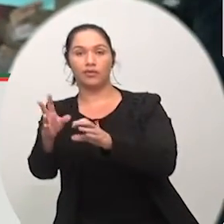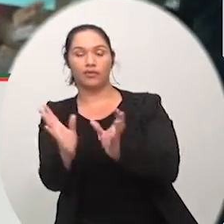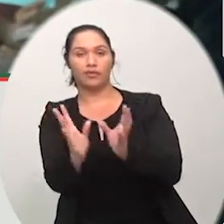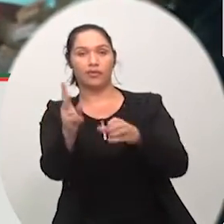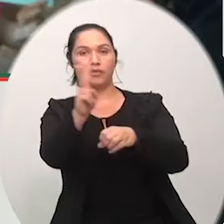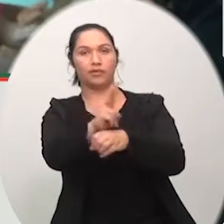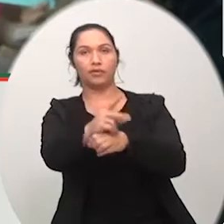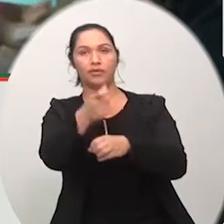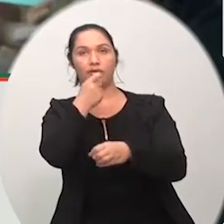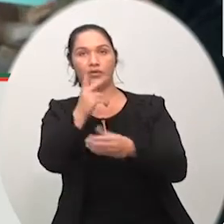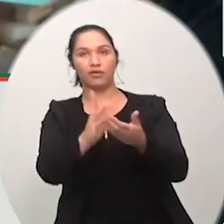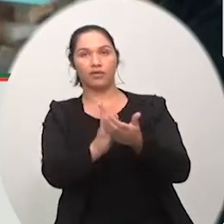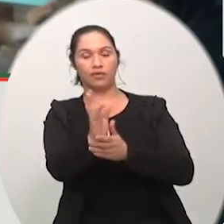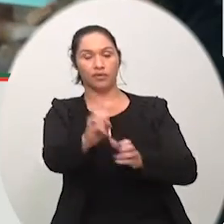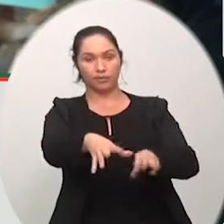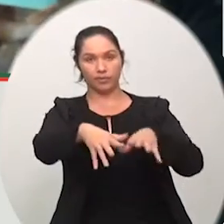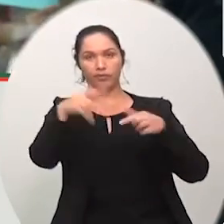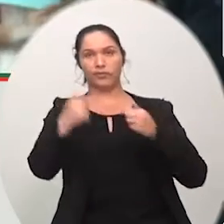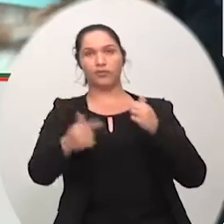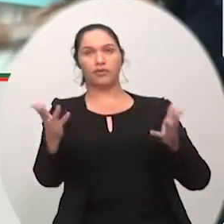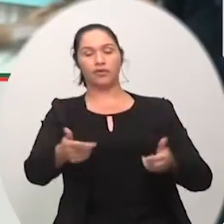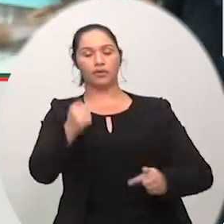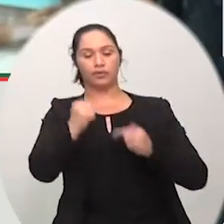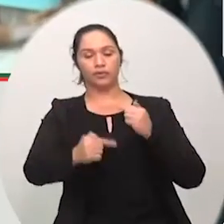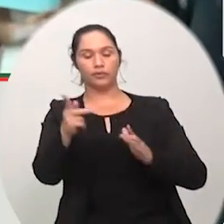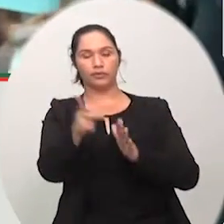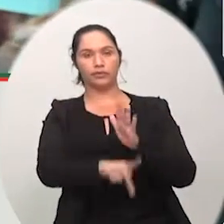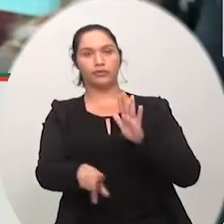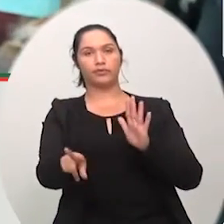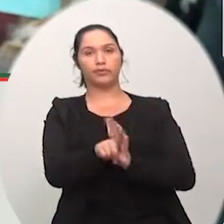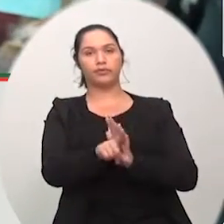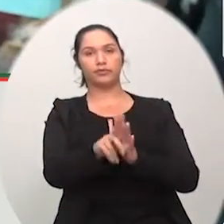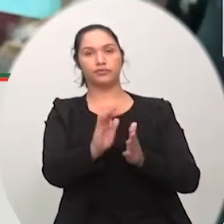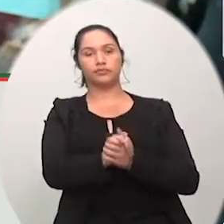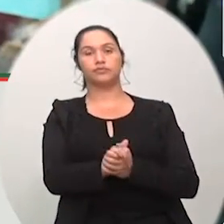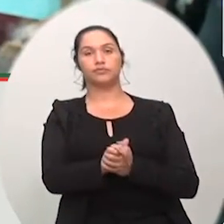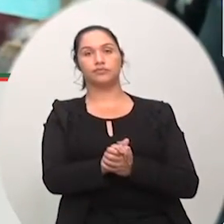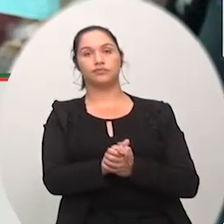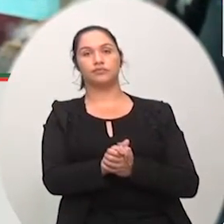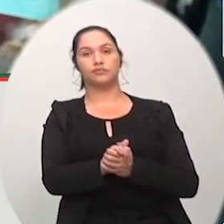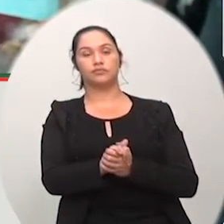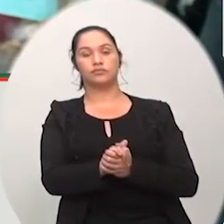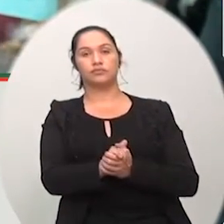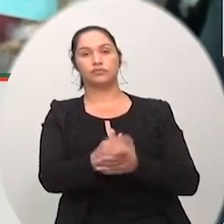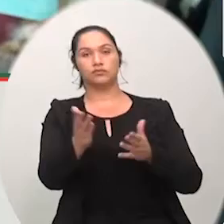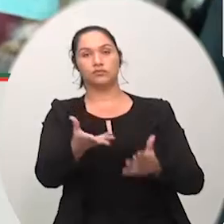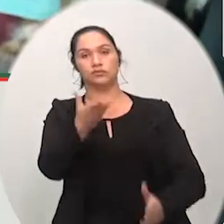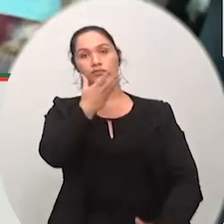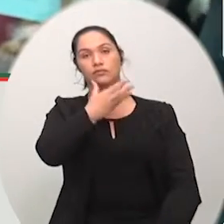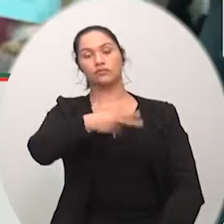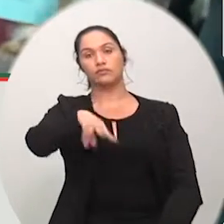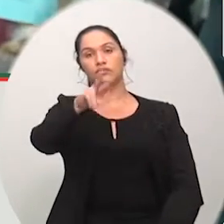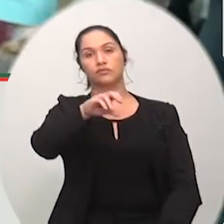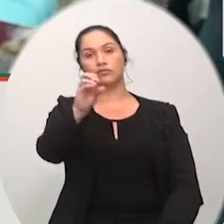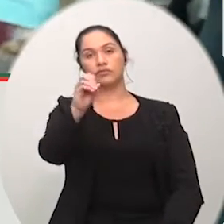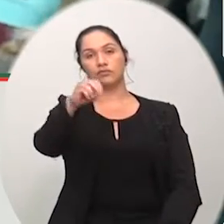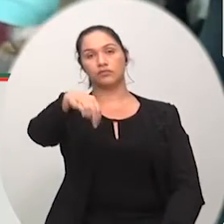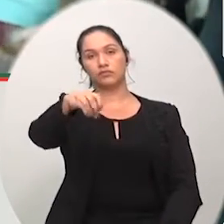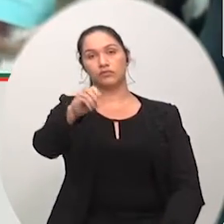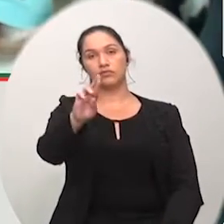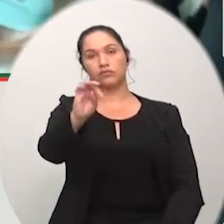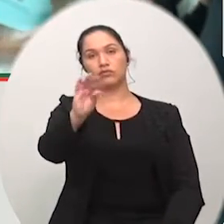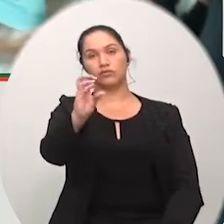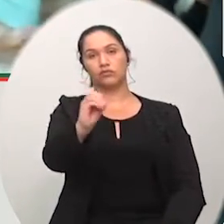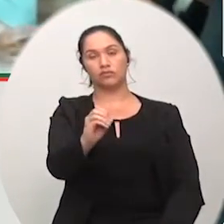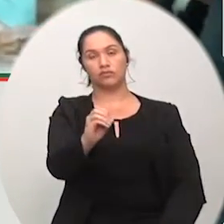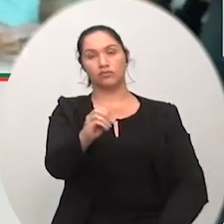à deliberação do plenário está em discussão o projeto com a palavra o vereador Ademir Honorato vossa